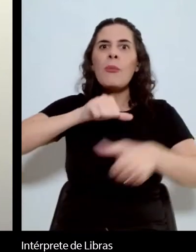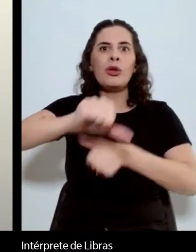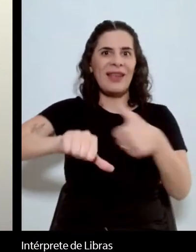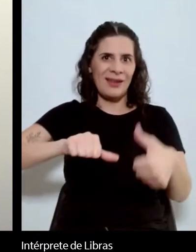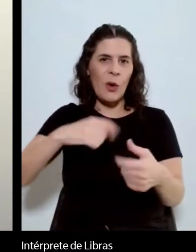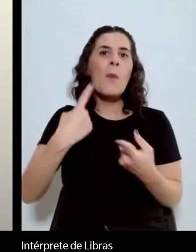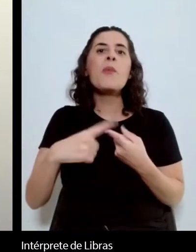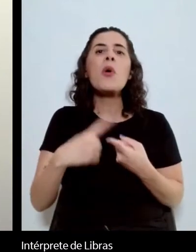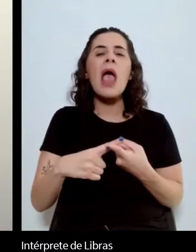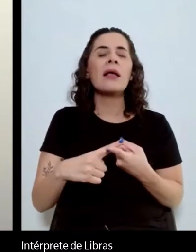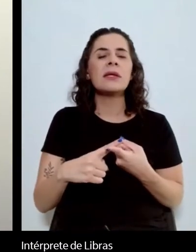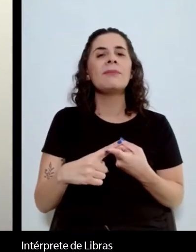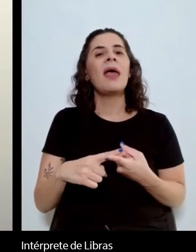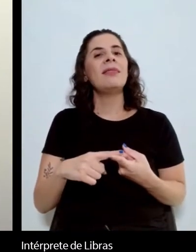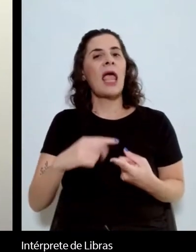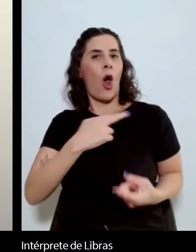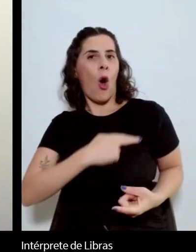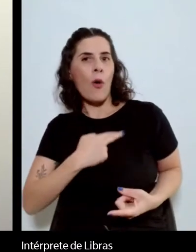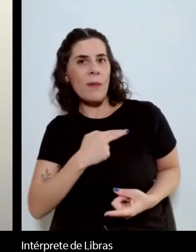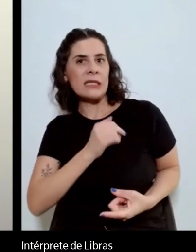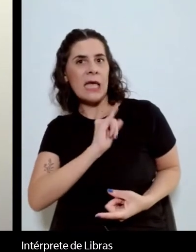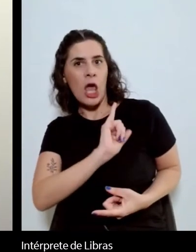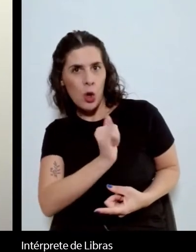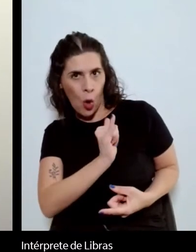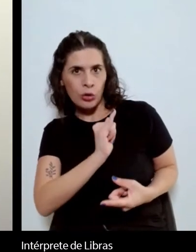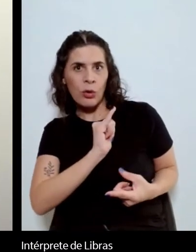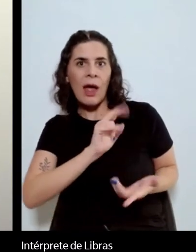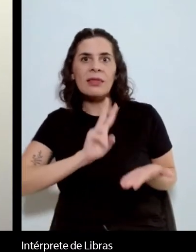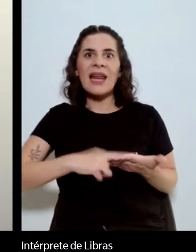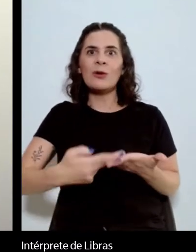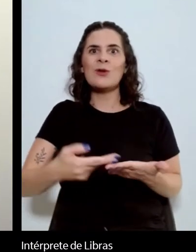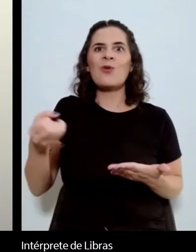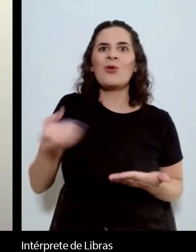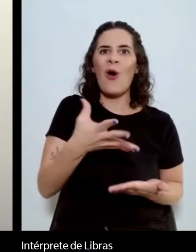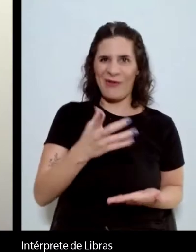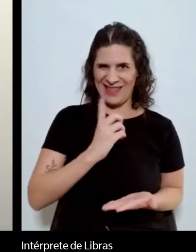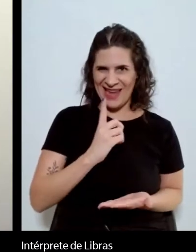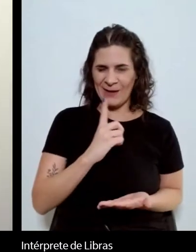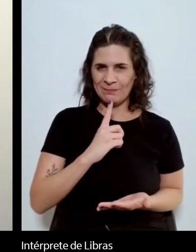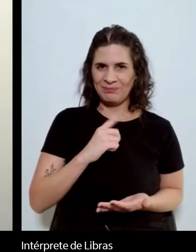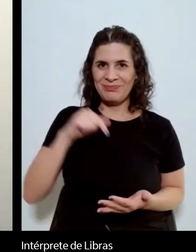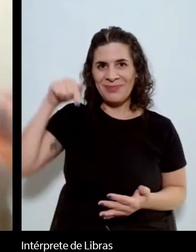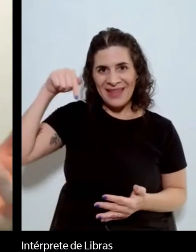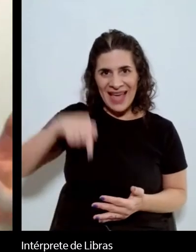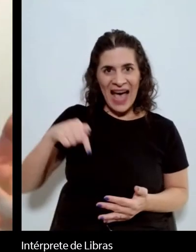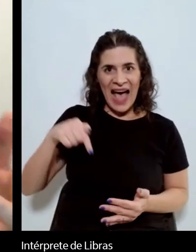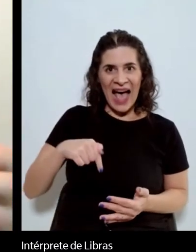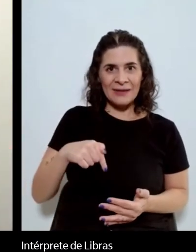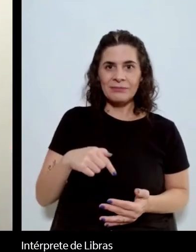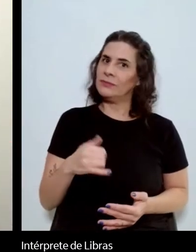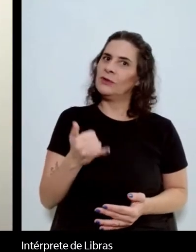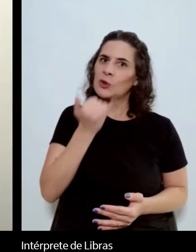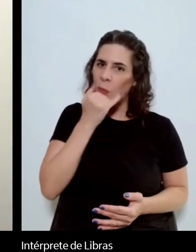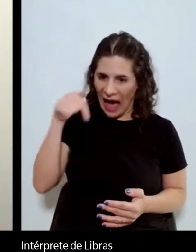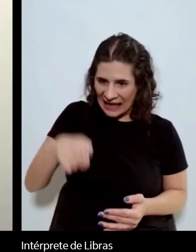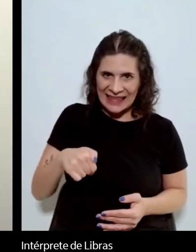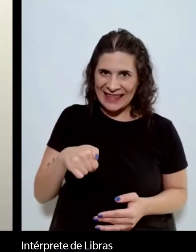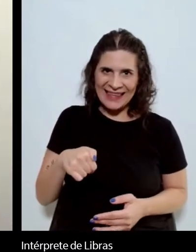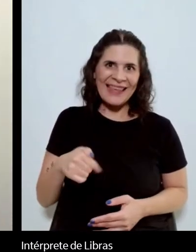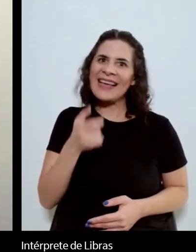dos contos. Então, acabou de ser lançado aqui na Inglaterra, desculpa, eu estou no Rio de Janeiro, lá na Inglaterra,